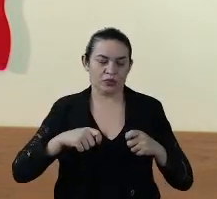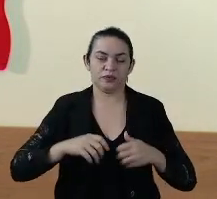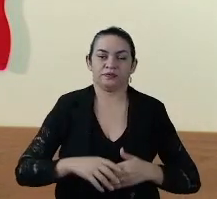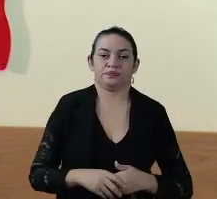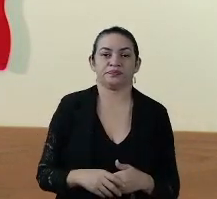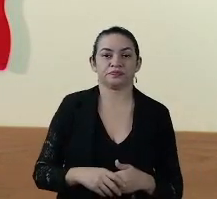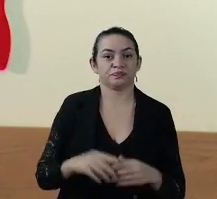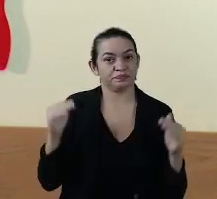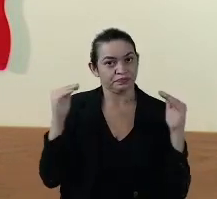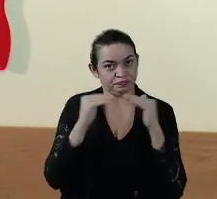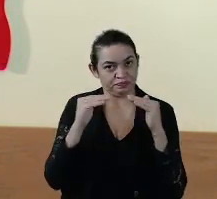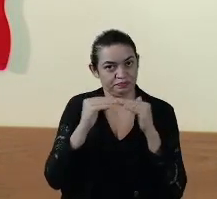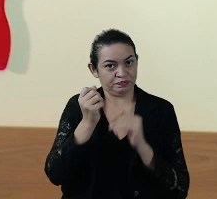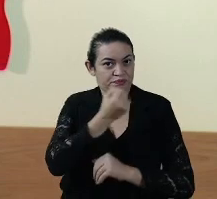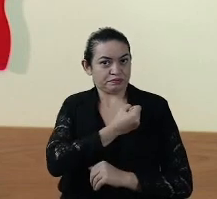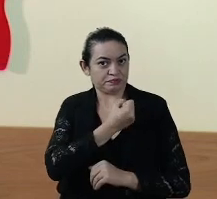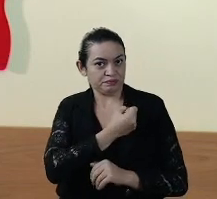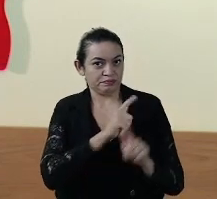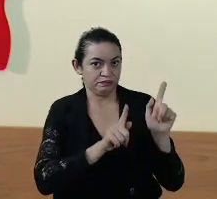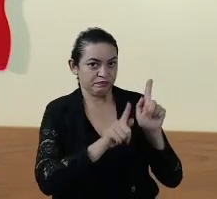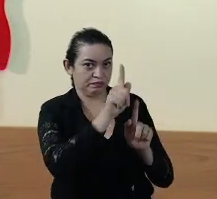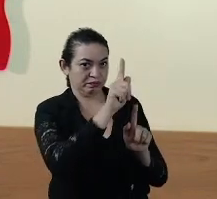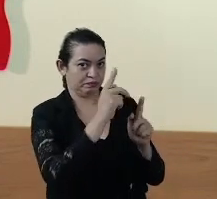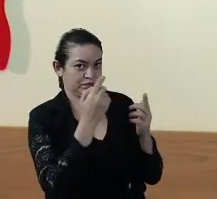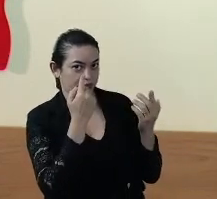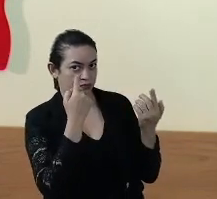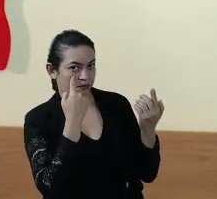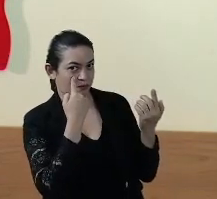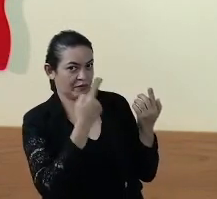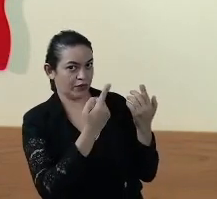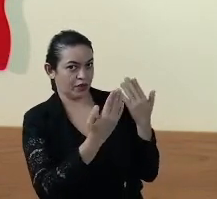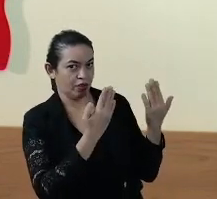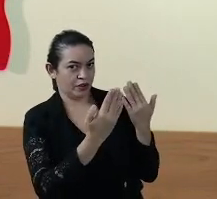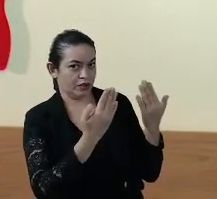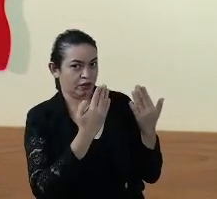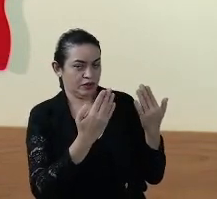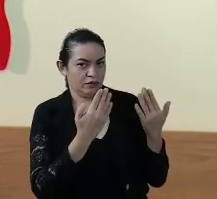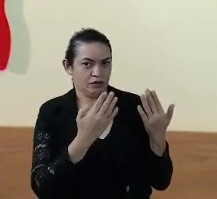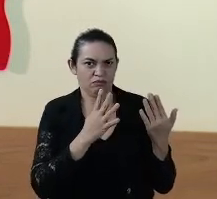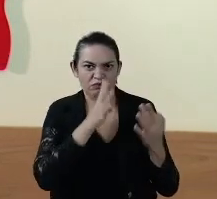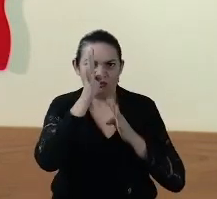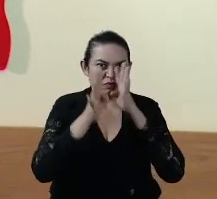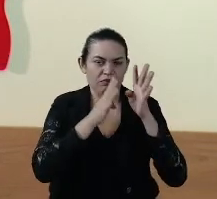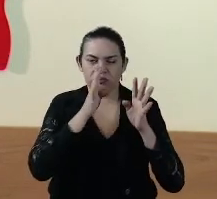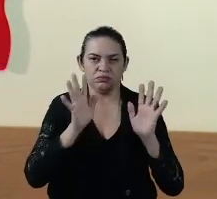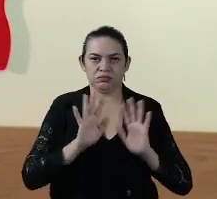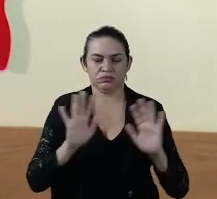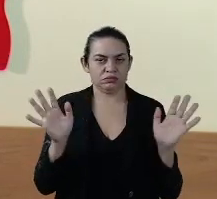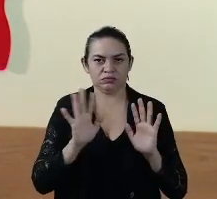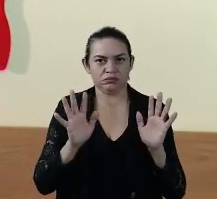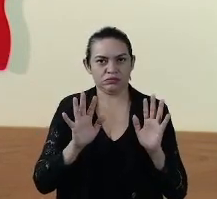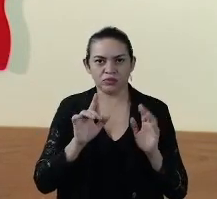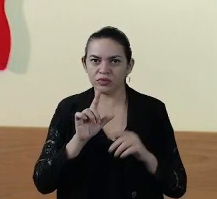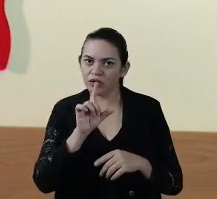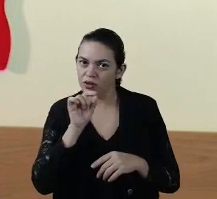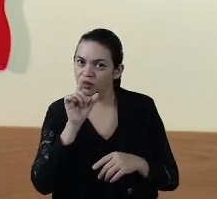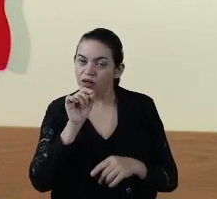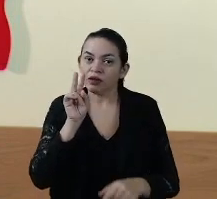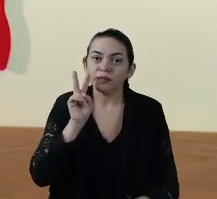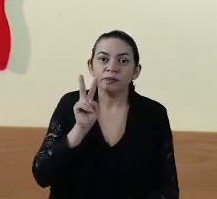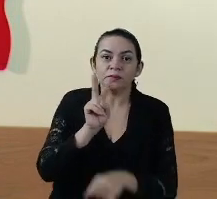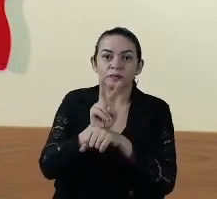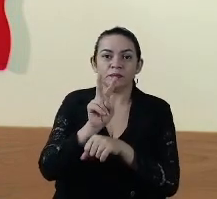de acordo com os números, não será uma decisão desarrazoada, mas sim uma decisão de